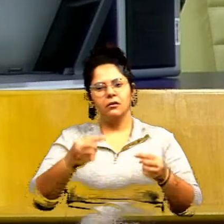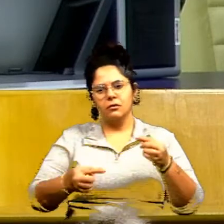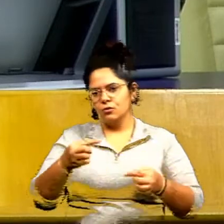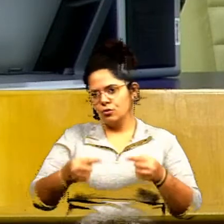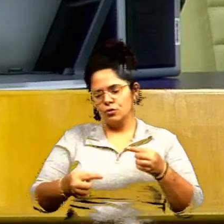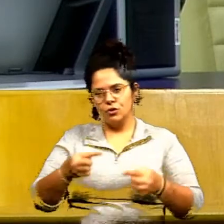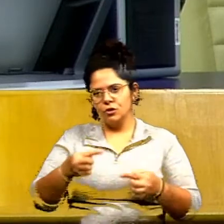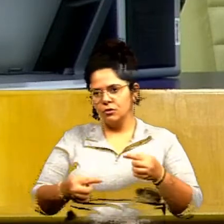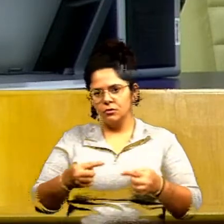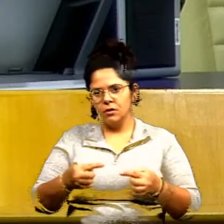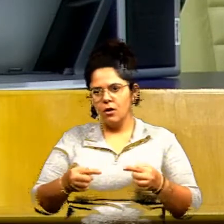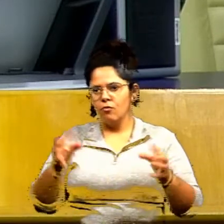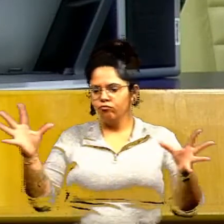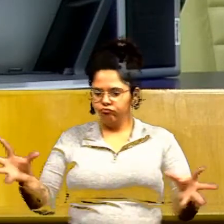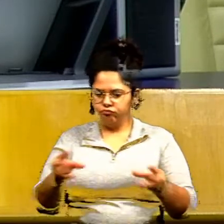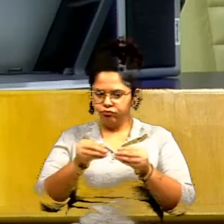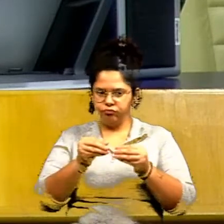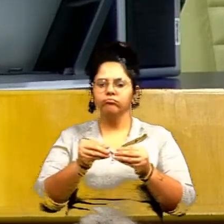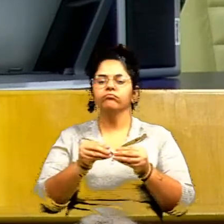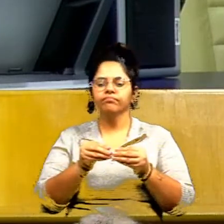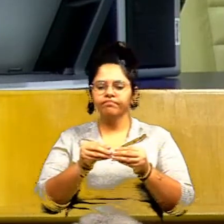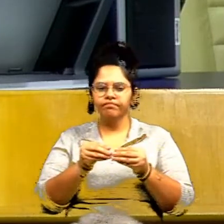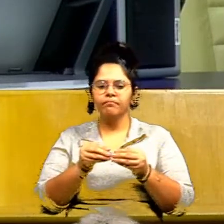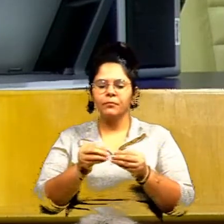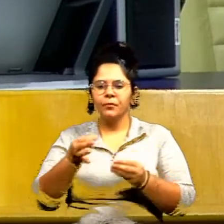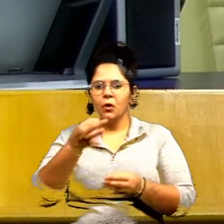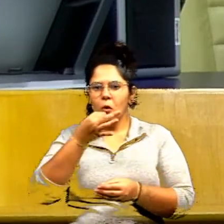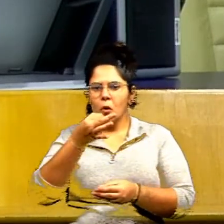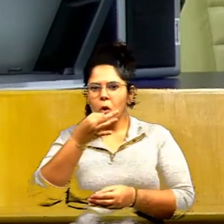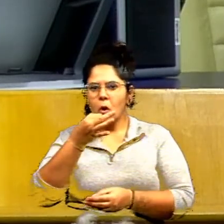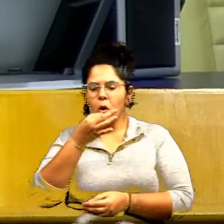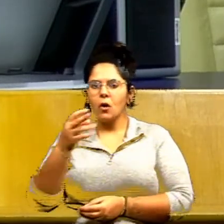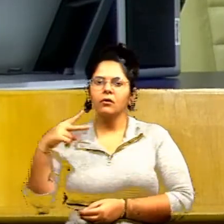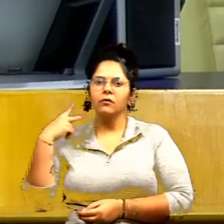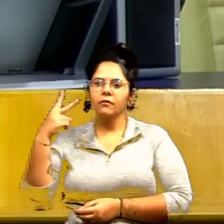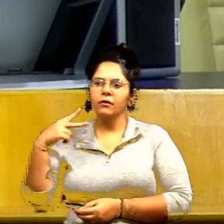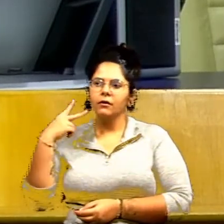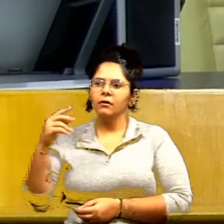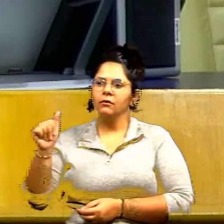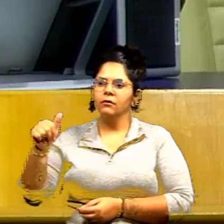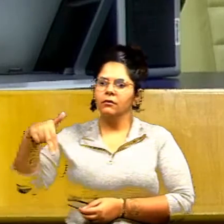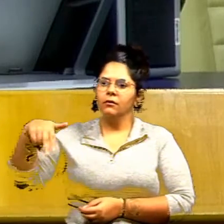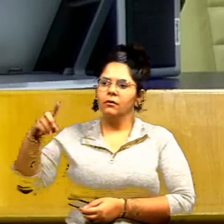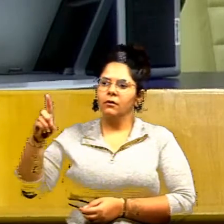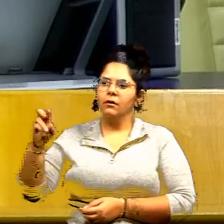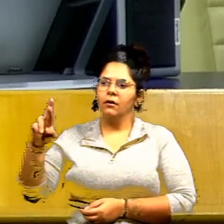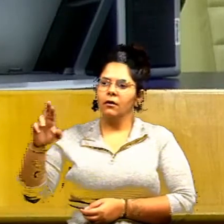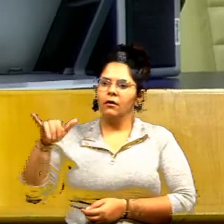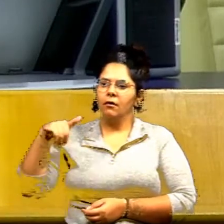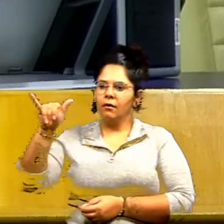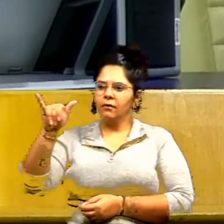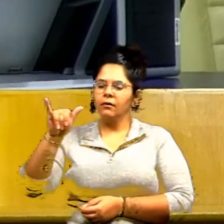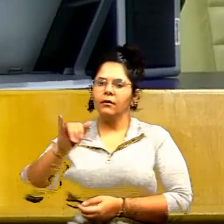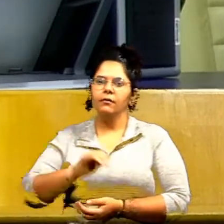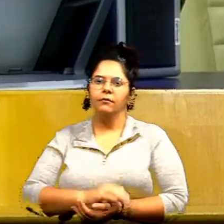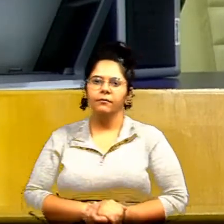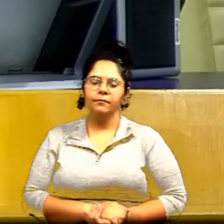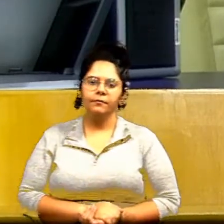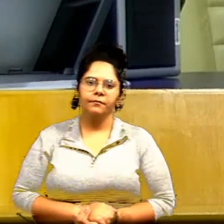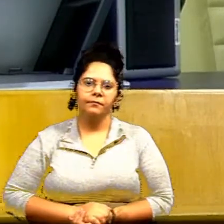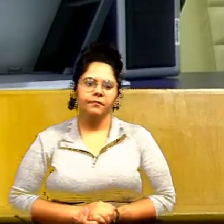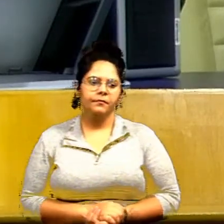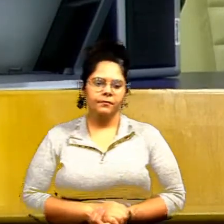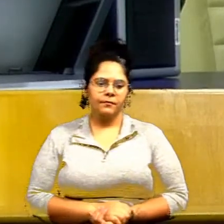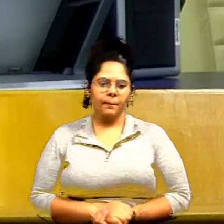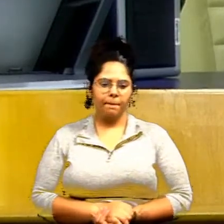ser apreciado, pauta completamente enxuta, darei uma questão de ordem ao vereador André Zeredo e ensarrearei a sessão em seguida. Vereador André, questão de